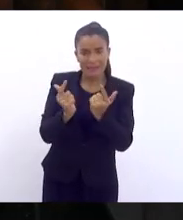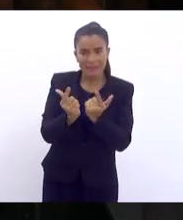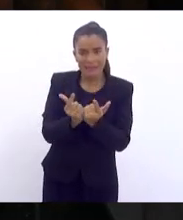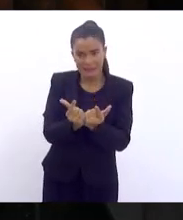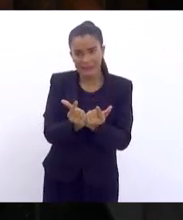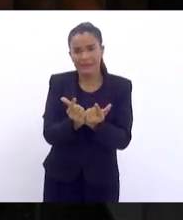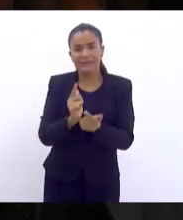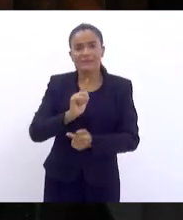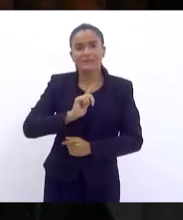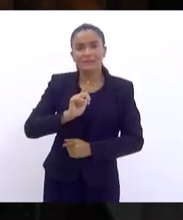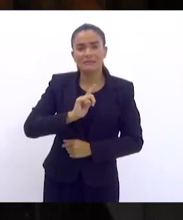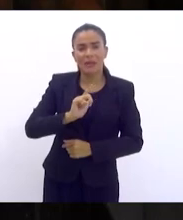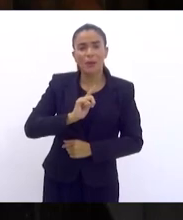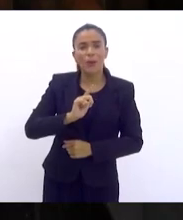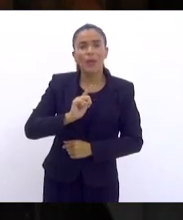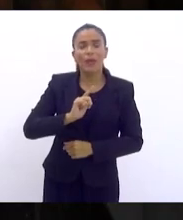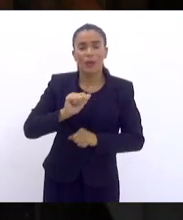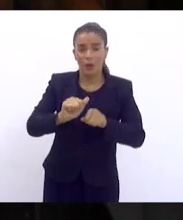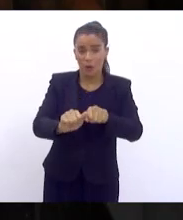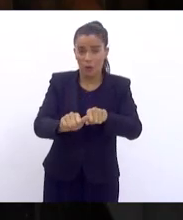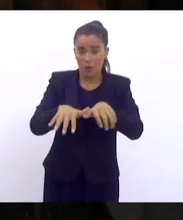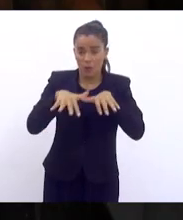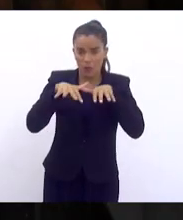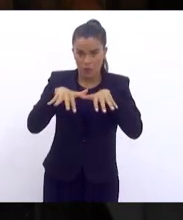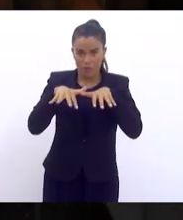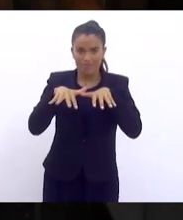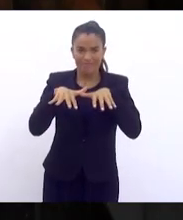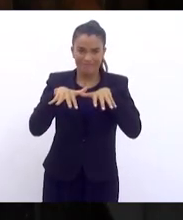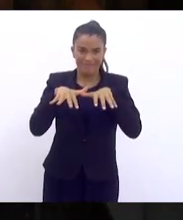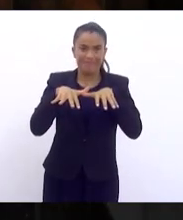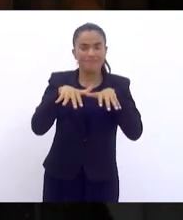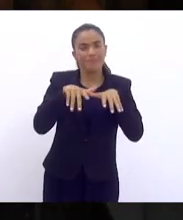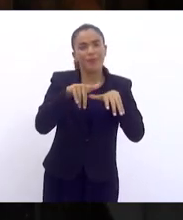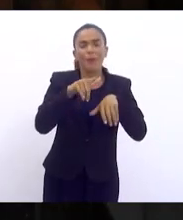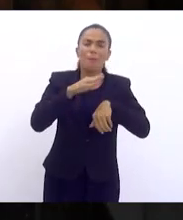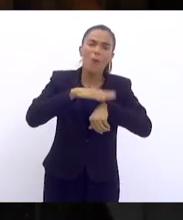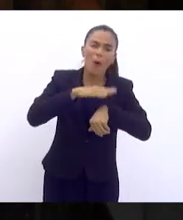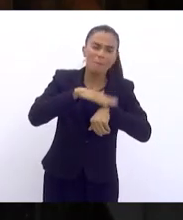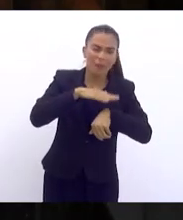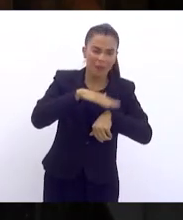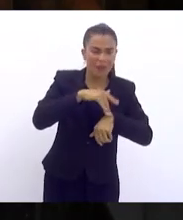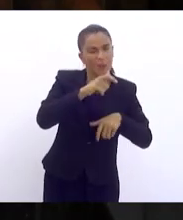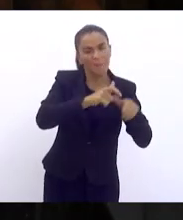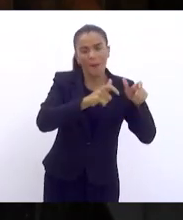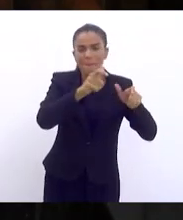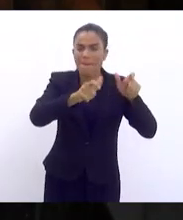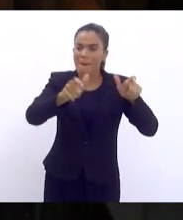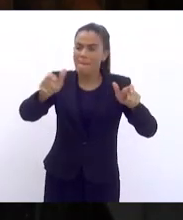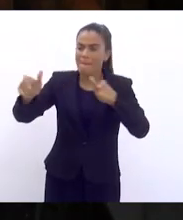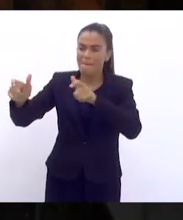o plenário, na maioria dos momentos demonstrado,